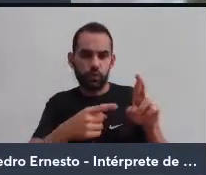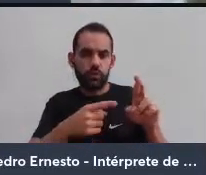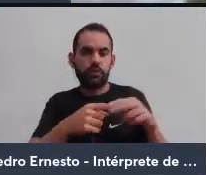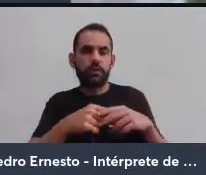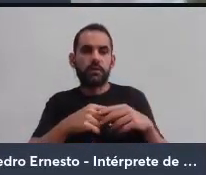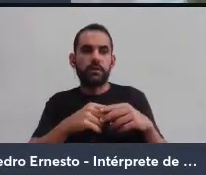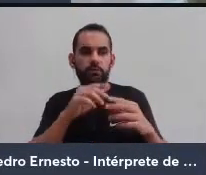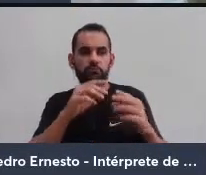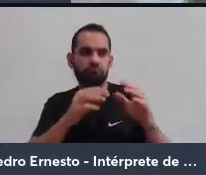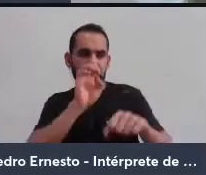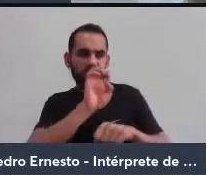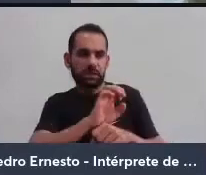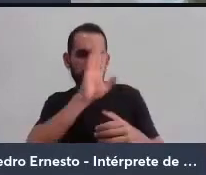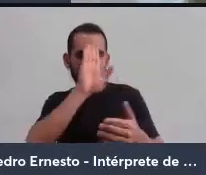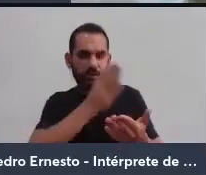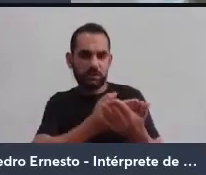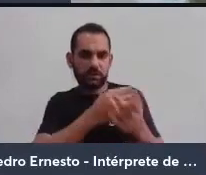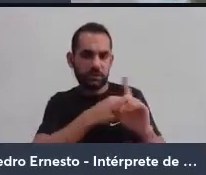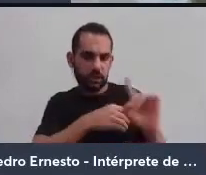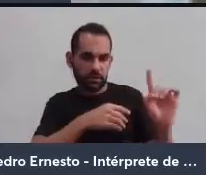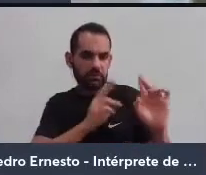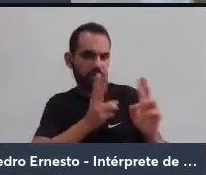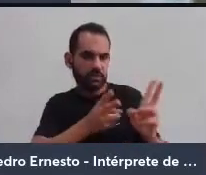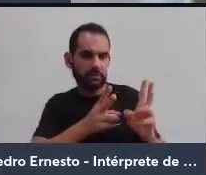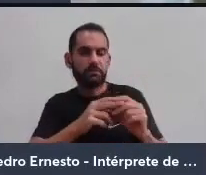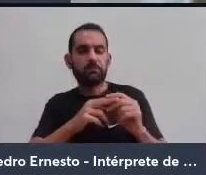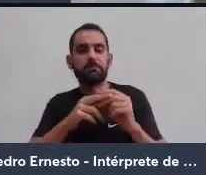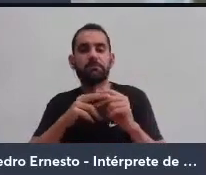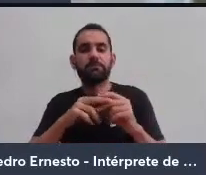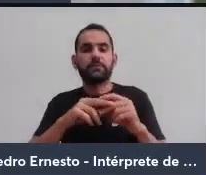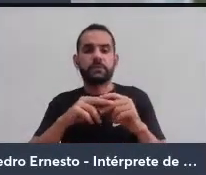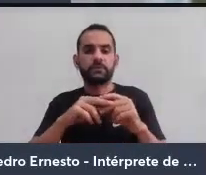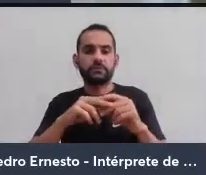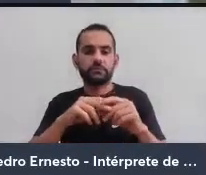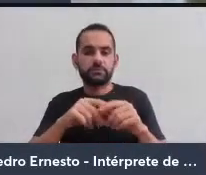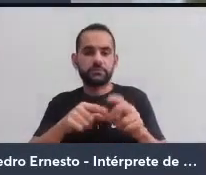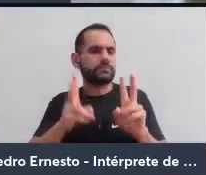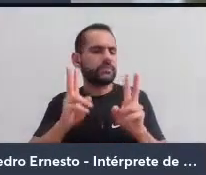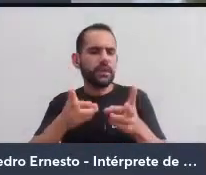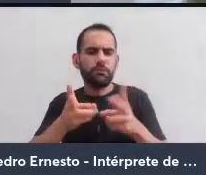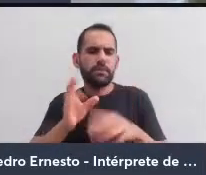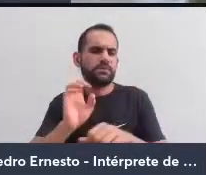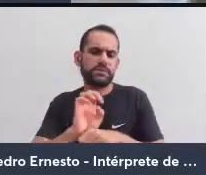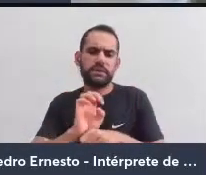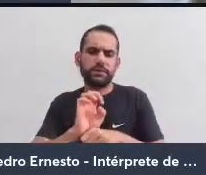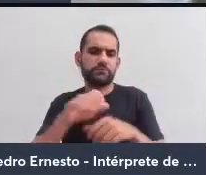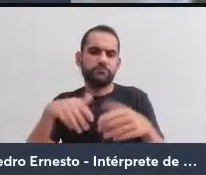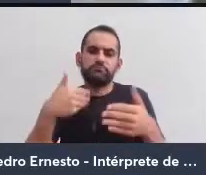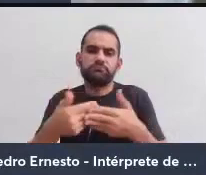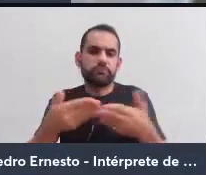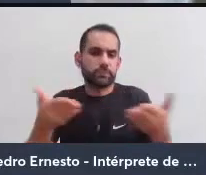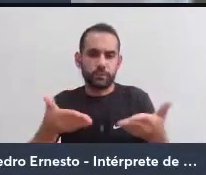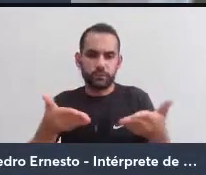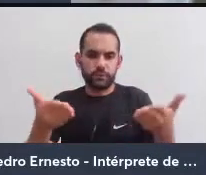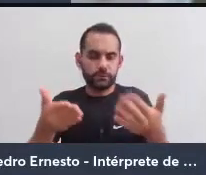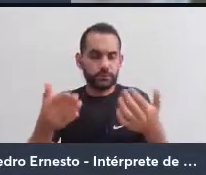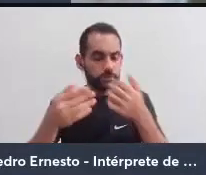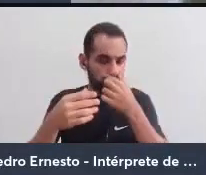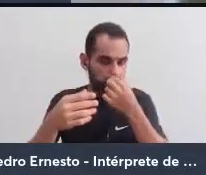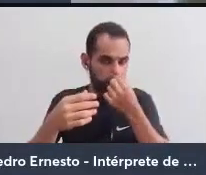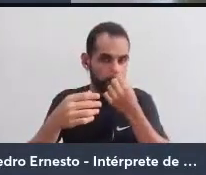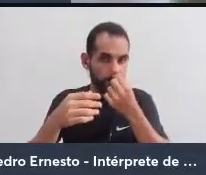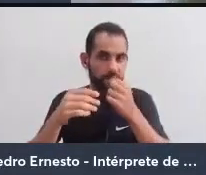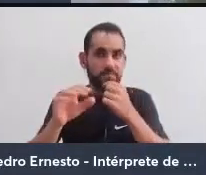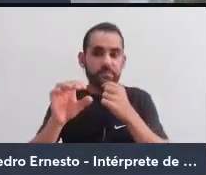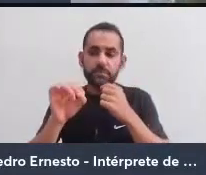em termos de função, em termos de estrutura, dizem o Deleuze-Ugatarri, é o mesmo Estado. É o mesmo Estado. Conjurar